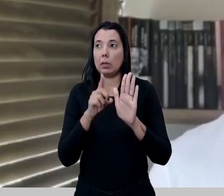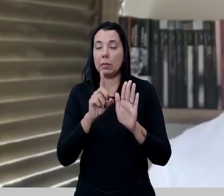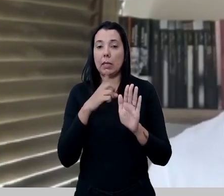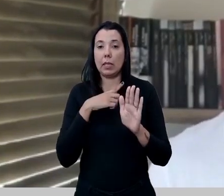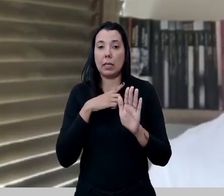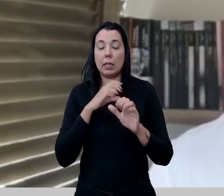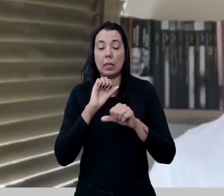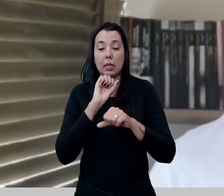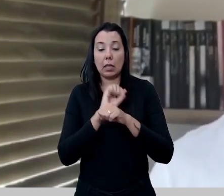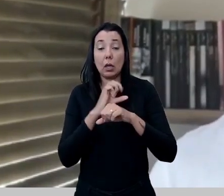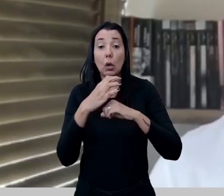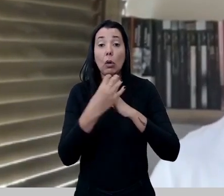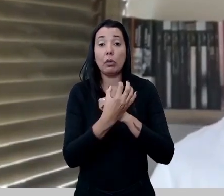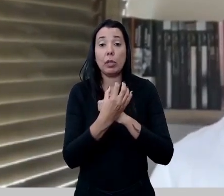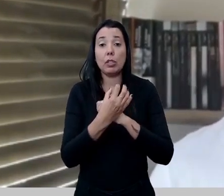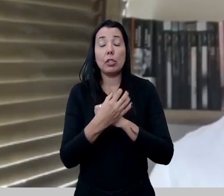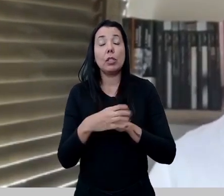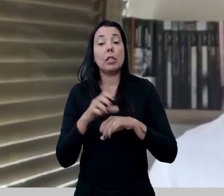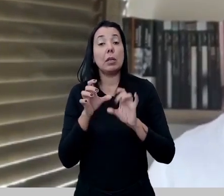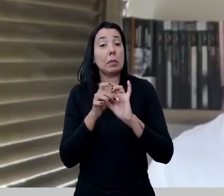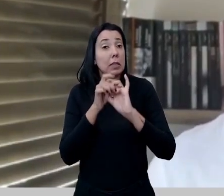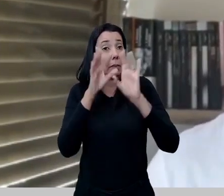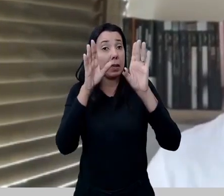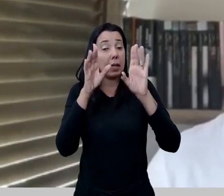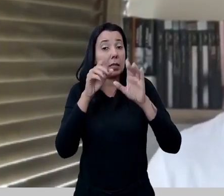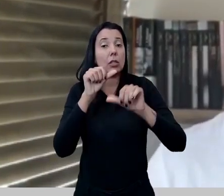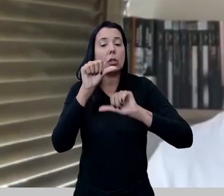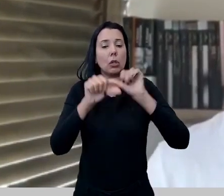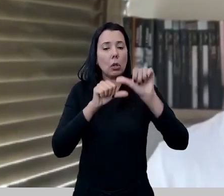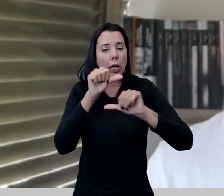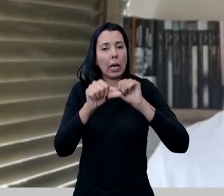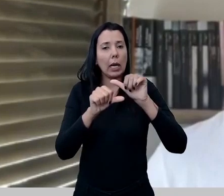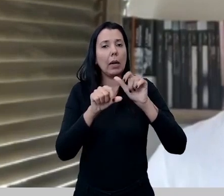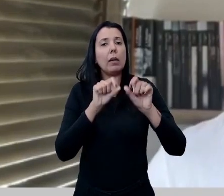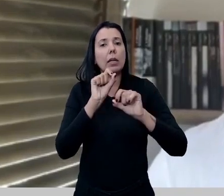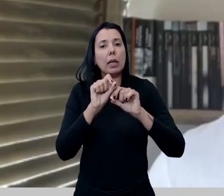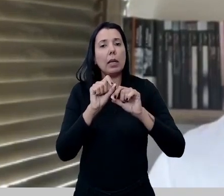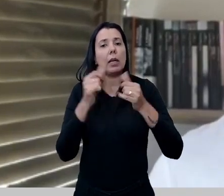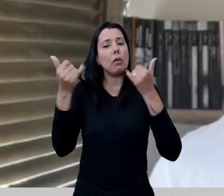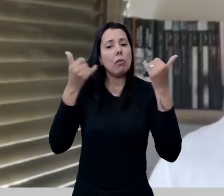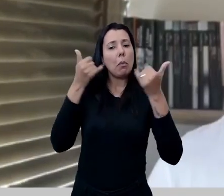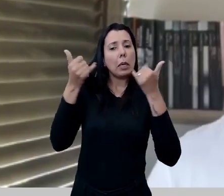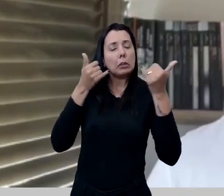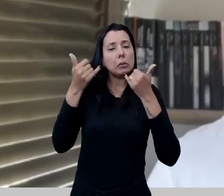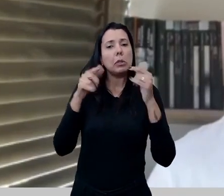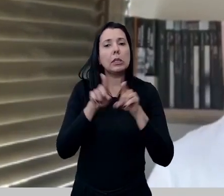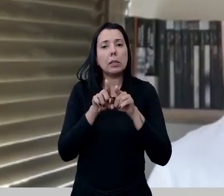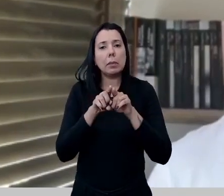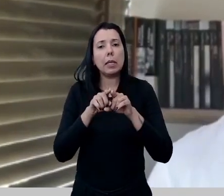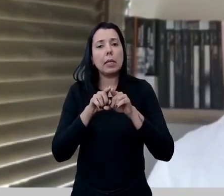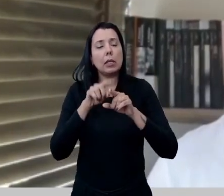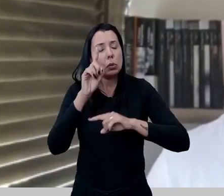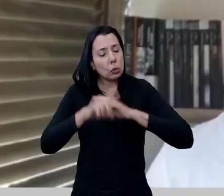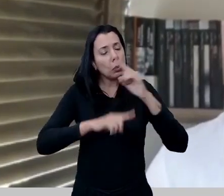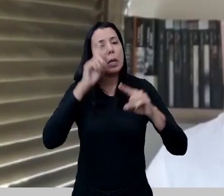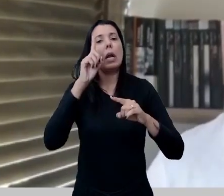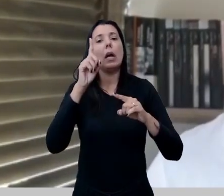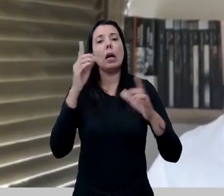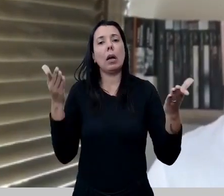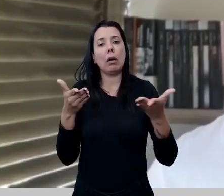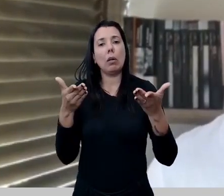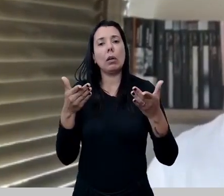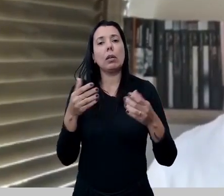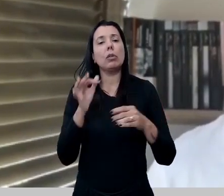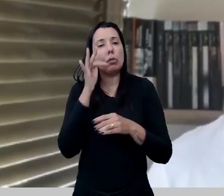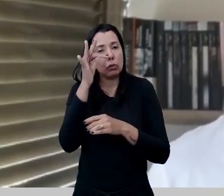-19, nós estamos abertos a ouvirmos, a trocar informações com vocês e, da melhor forma possível, superar esse momento. muito